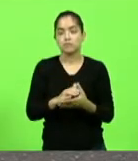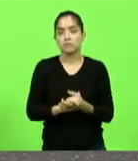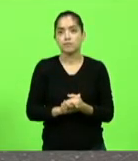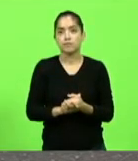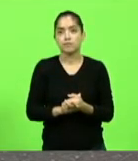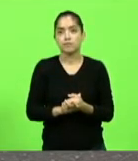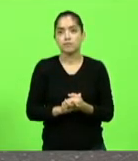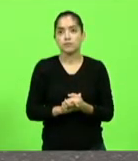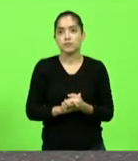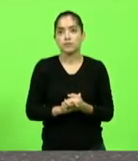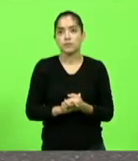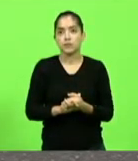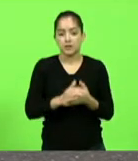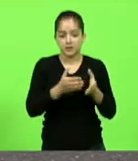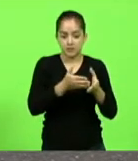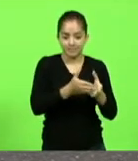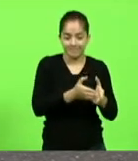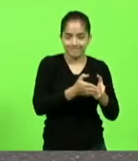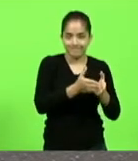vem pelo navio